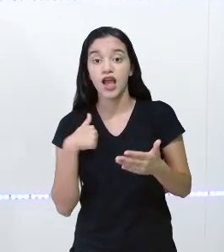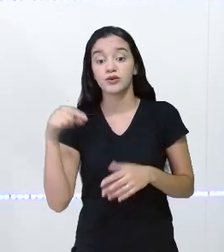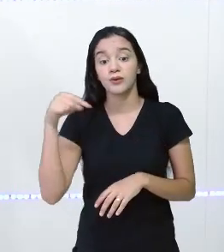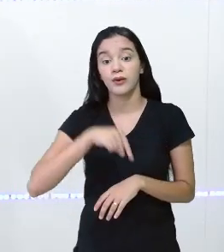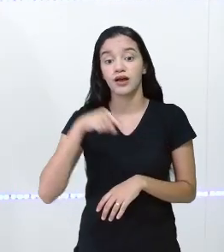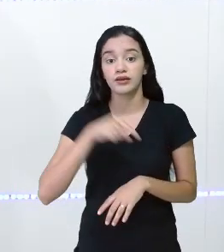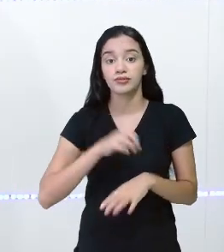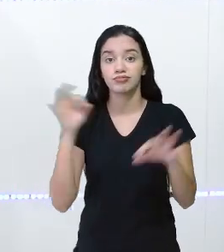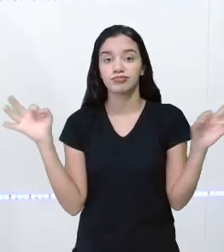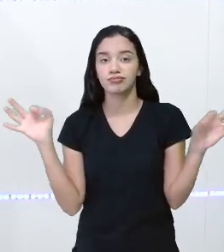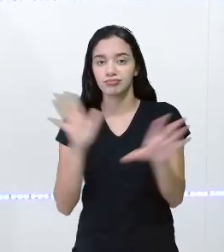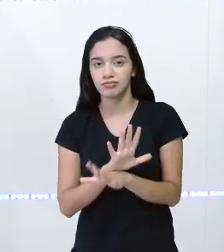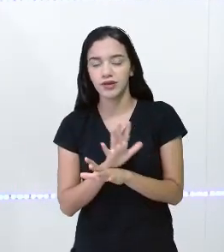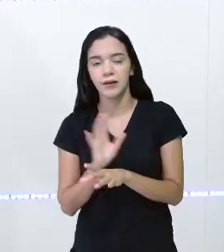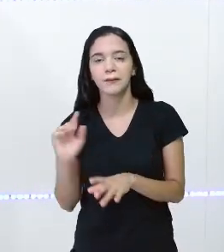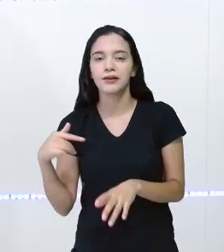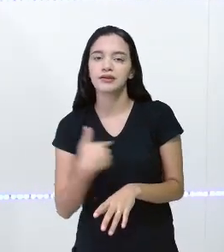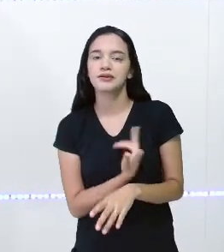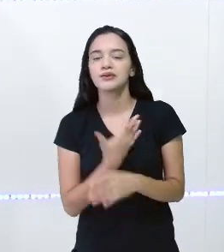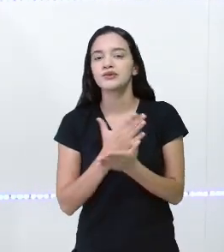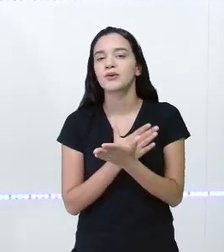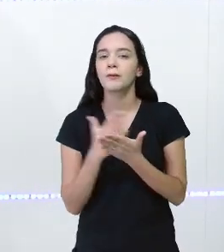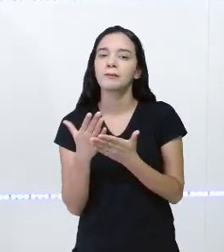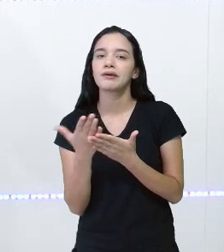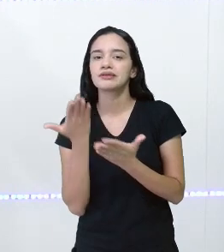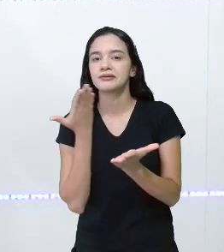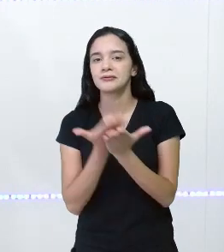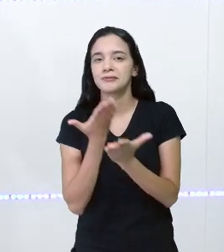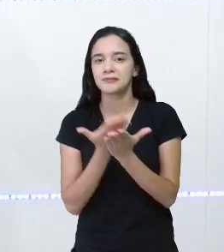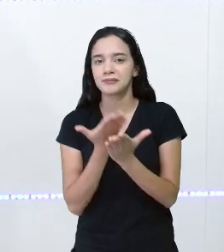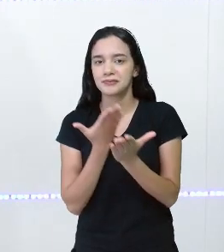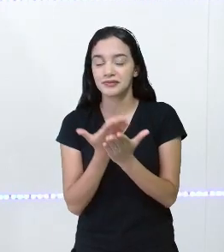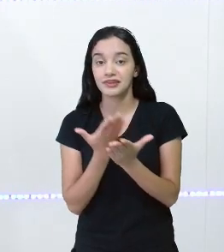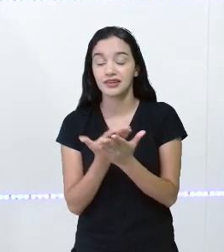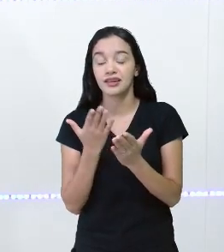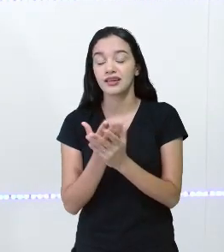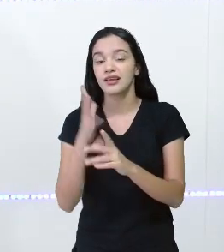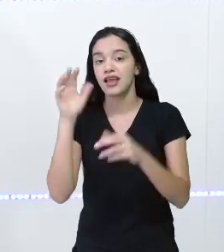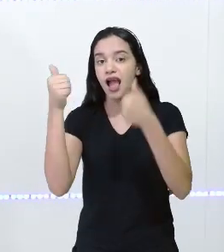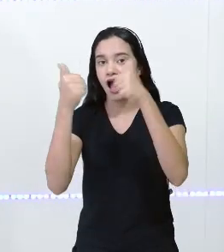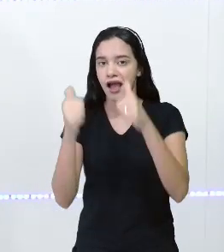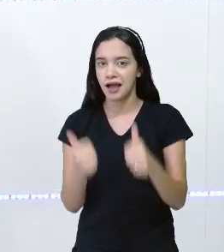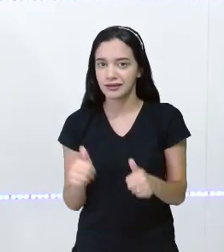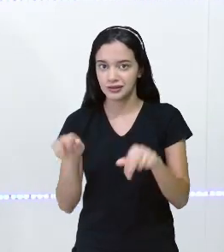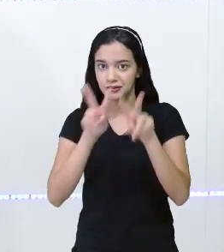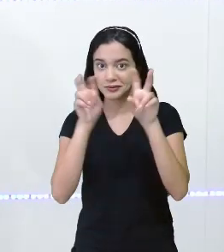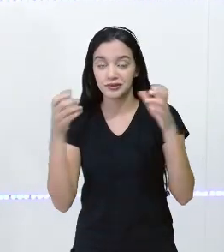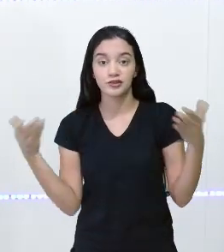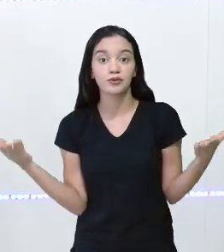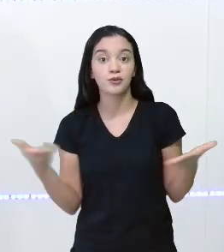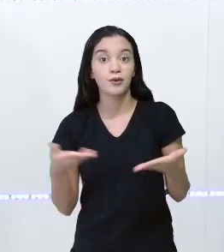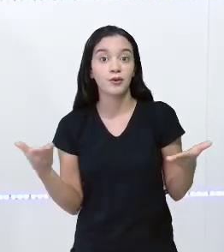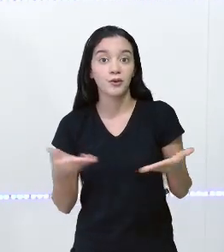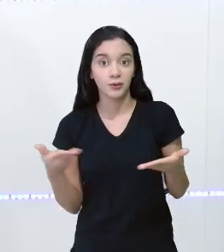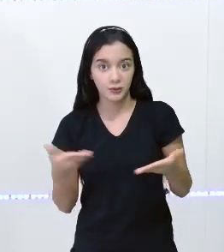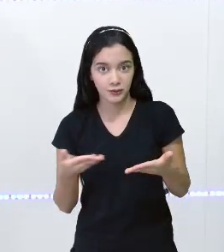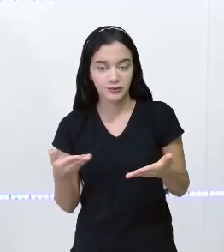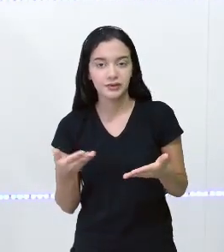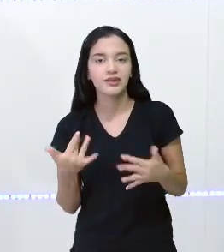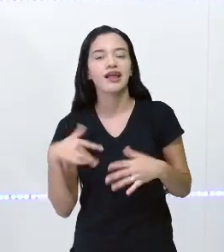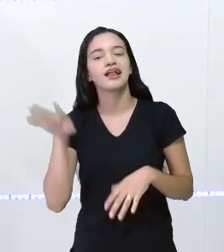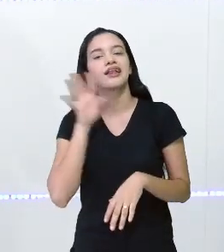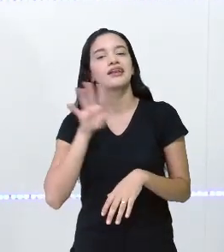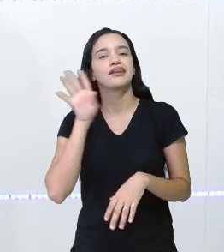aqui prontinho para a gente começar mais uma aula de arte. E o nosso assunto hoje é muito legal.